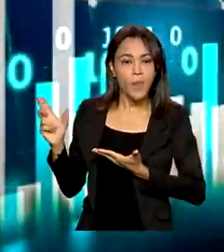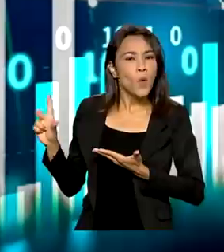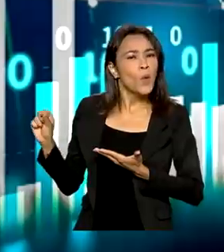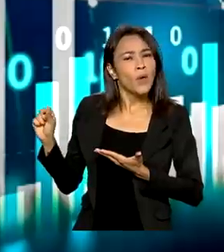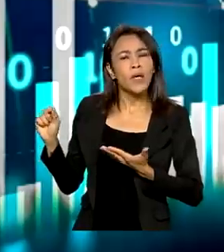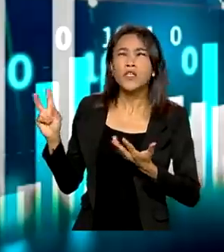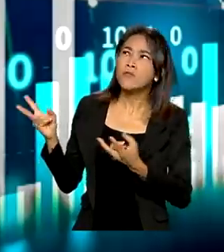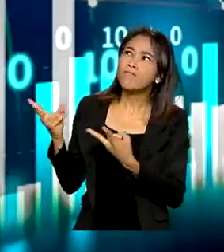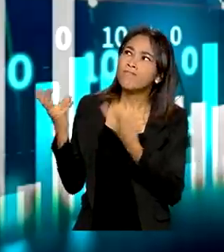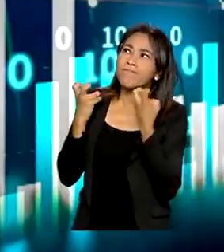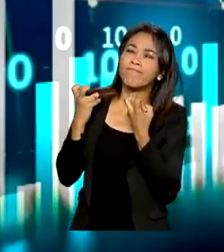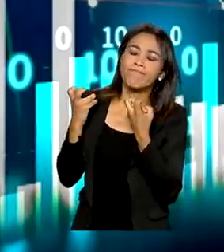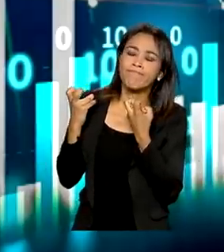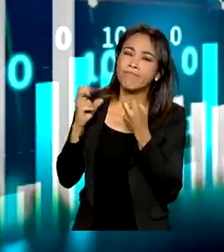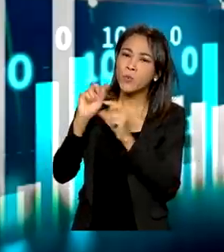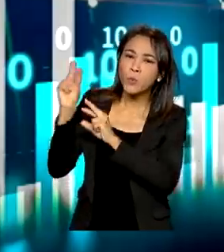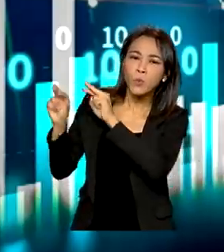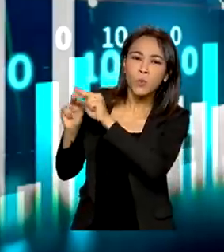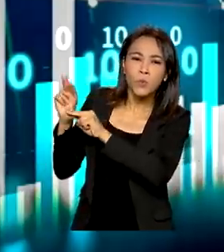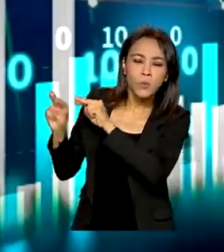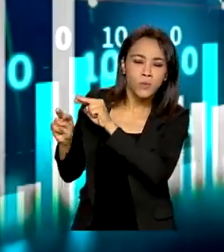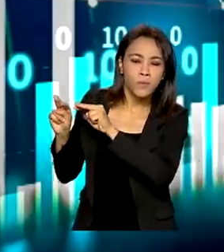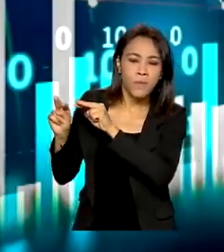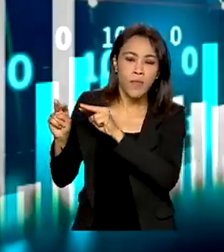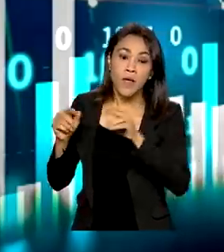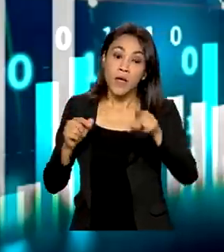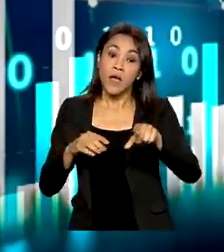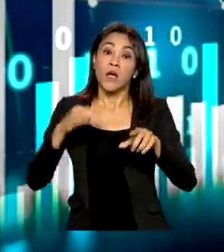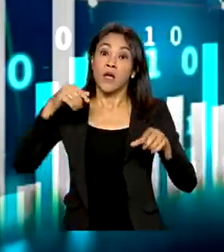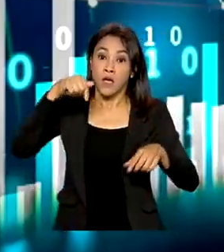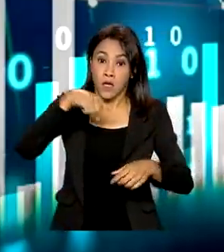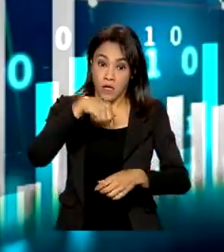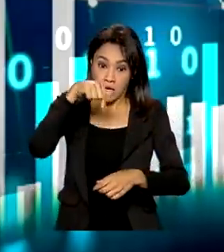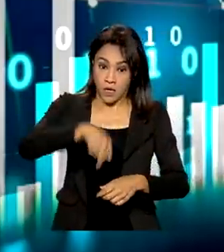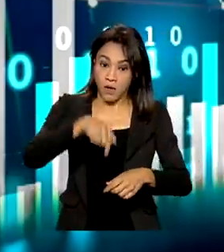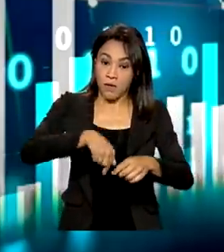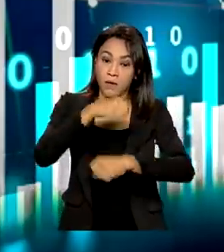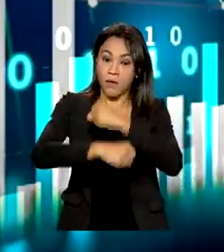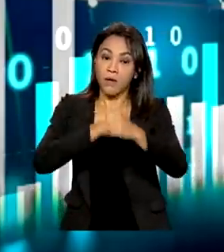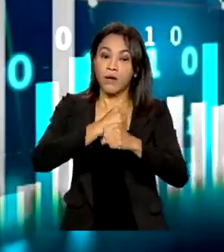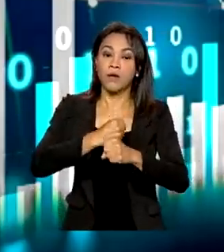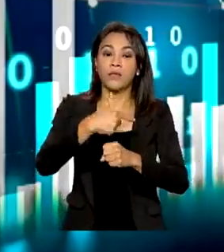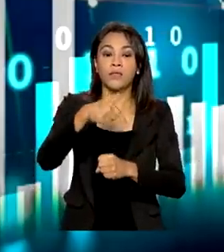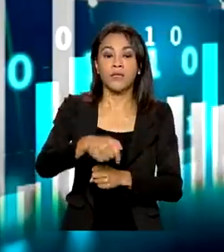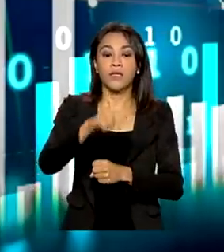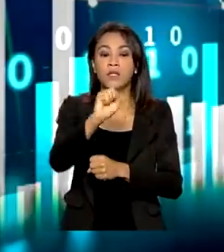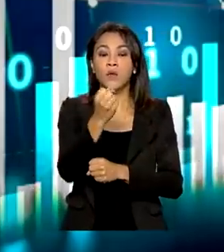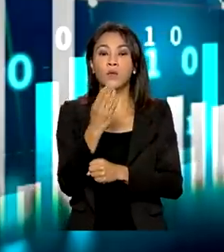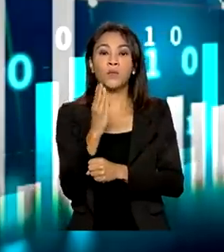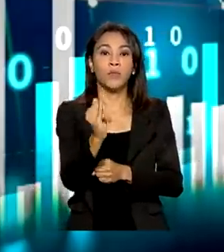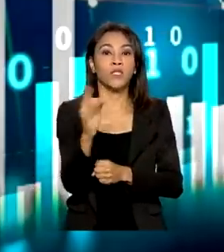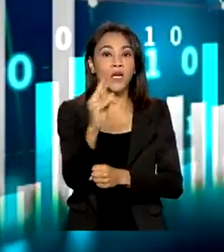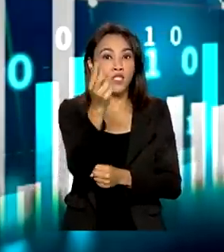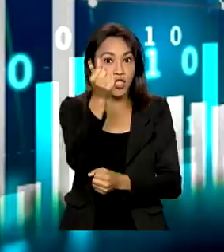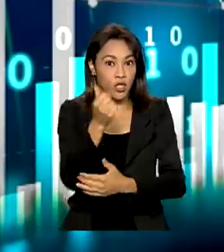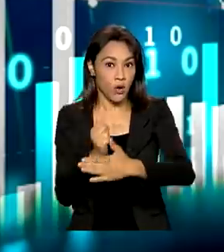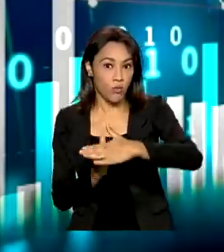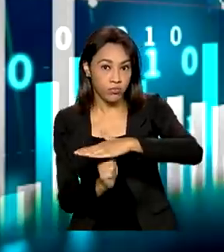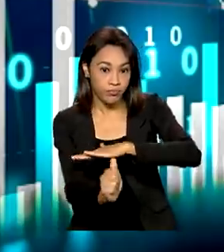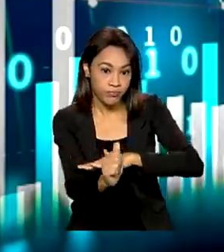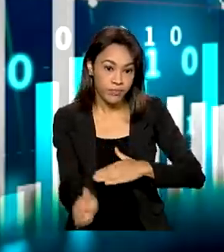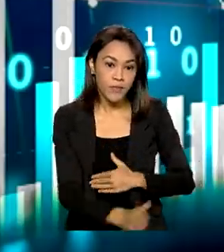podemos observar? Espera-se que apenas em 2022 haja investimentos em torno de R 78 bilhões. Já até